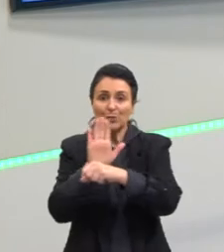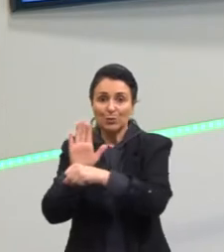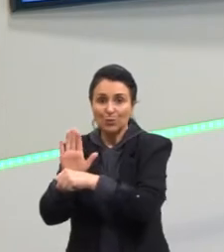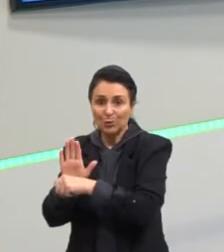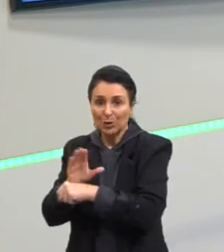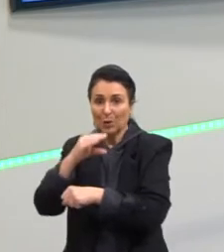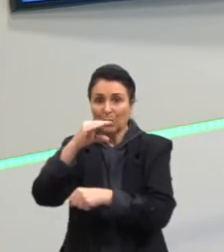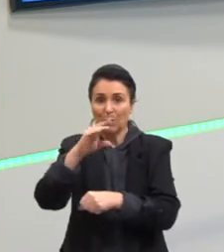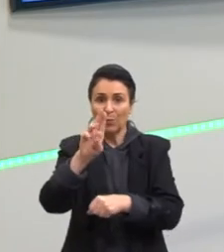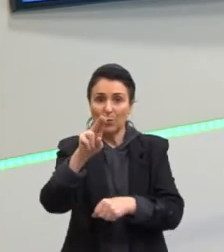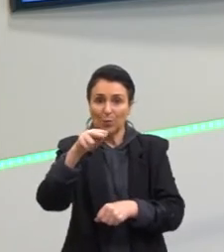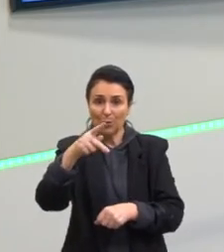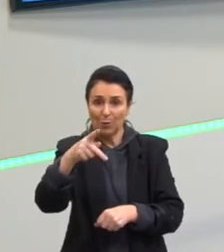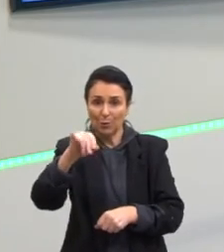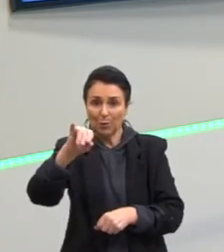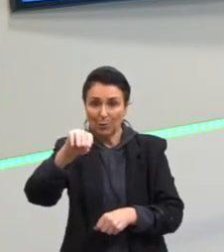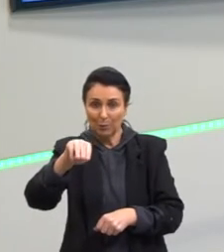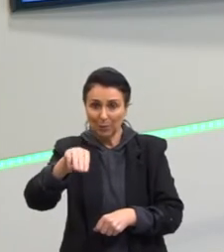digestão da madeira.